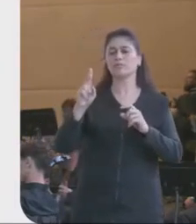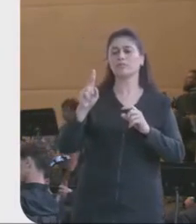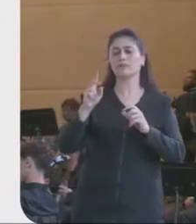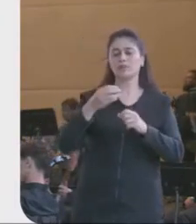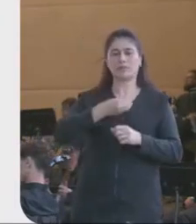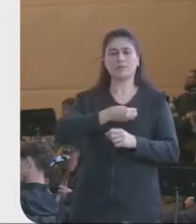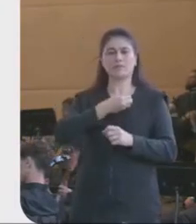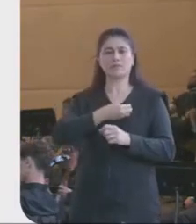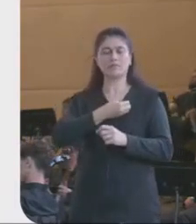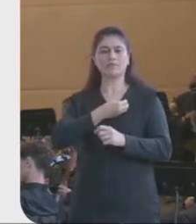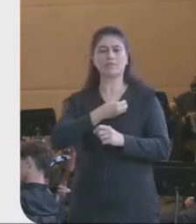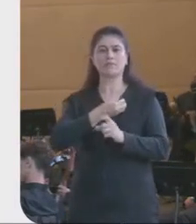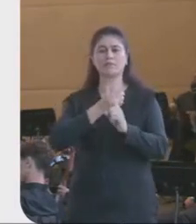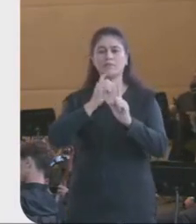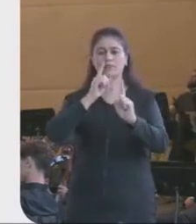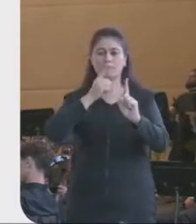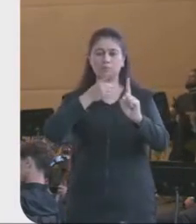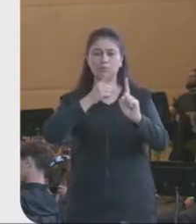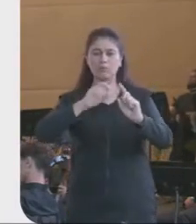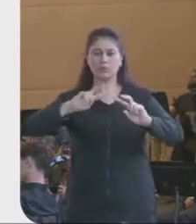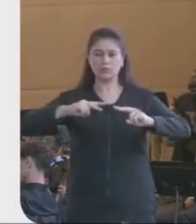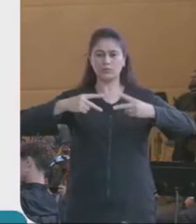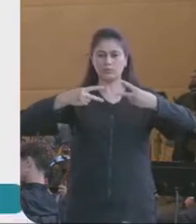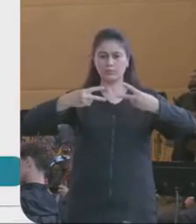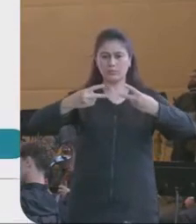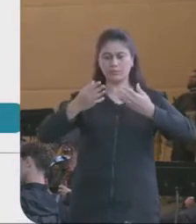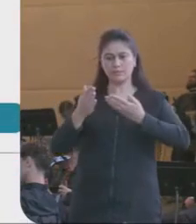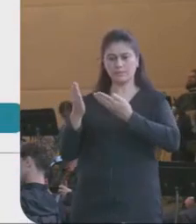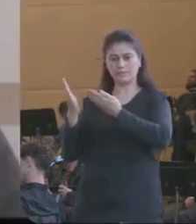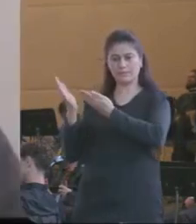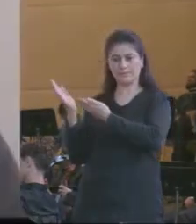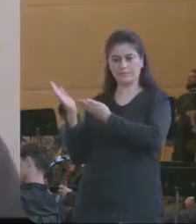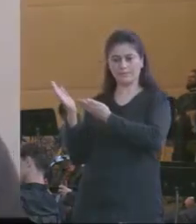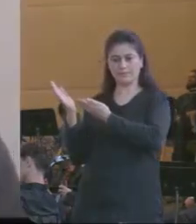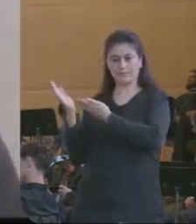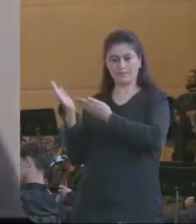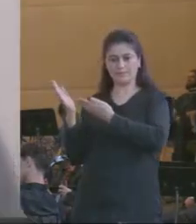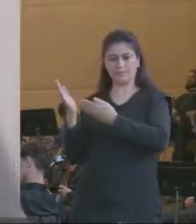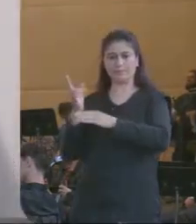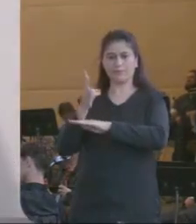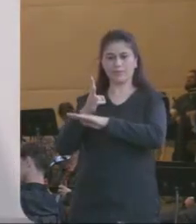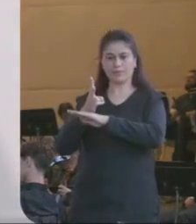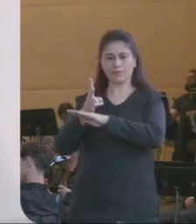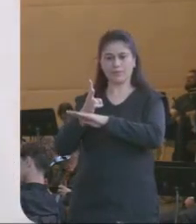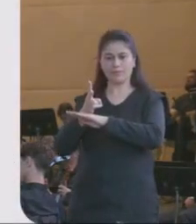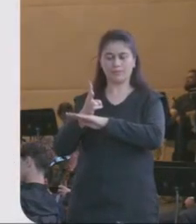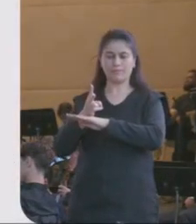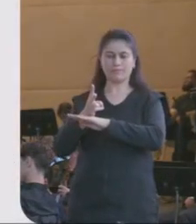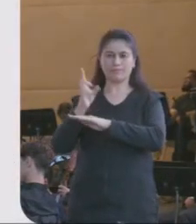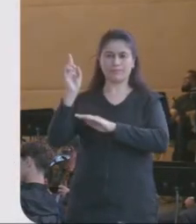saber mais, acesse o link que aparece na descrição deste vídeo. Deus te abençoe. Deus abençoe.